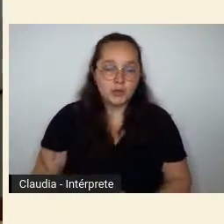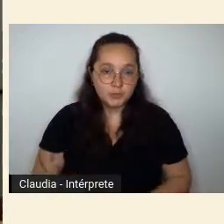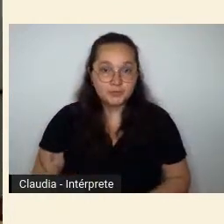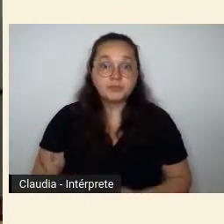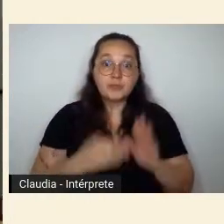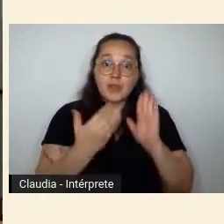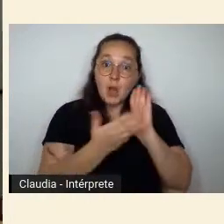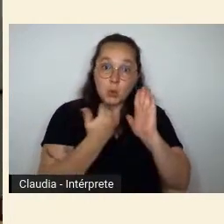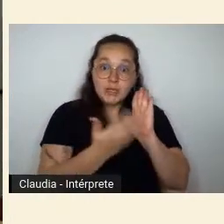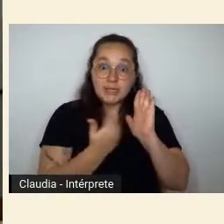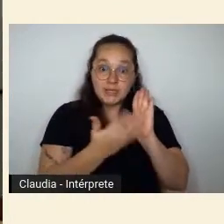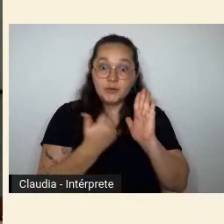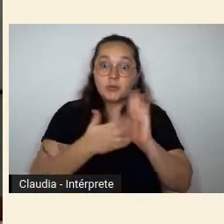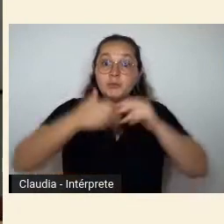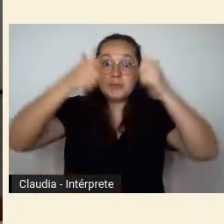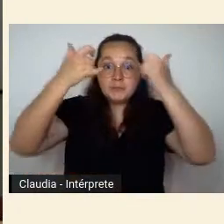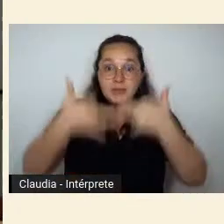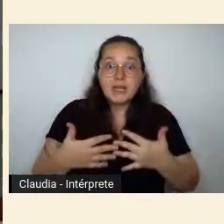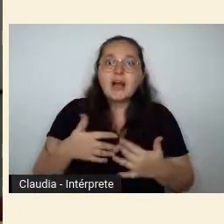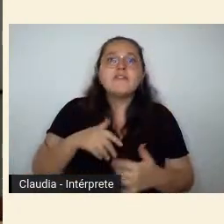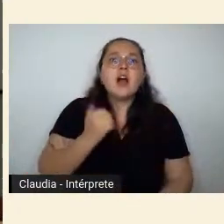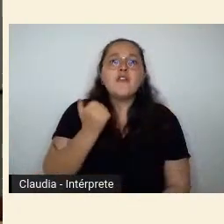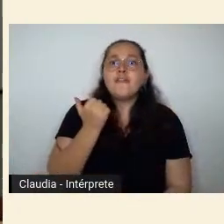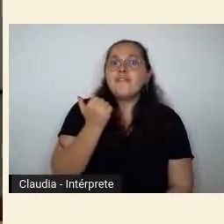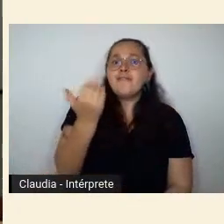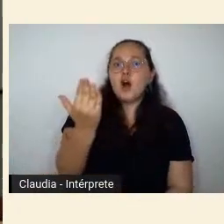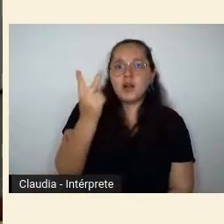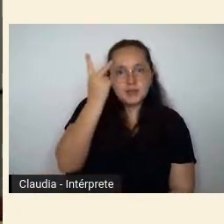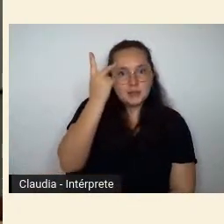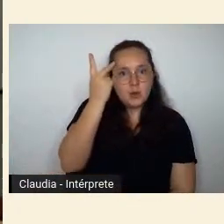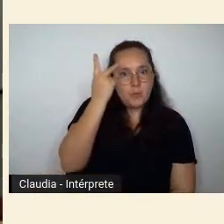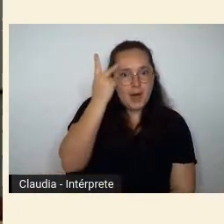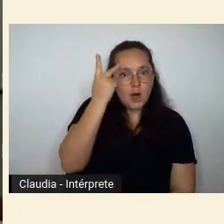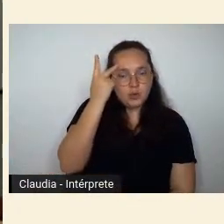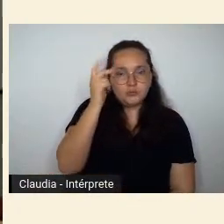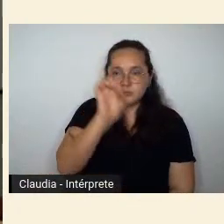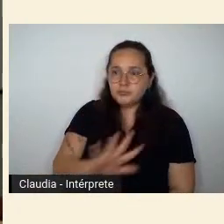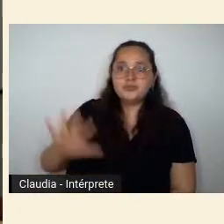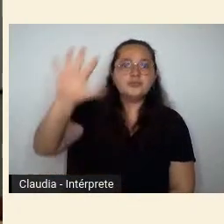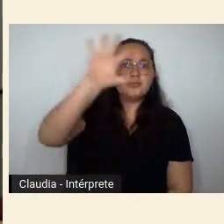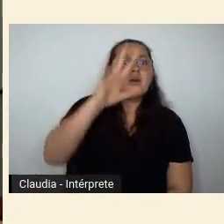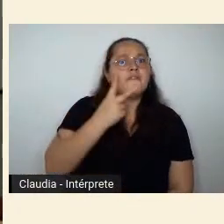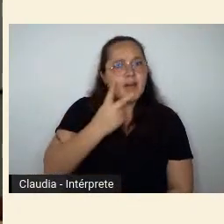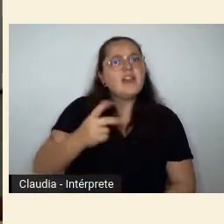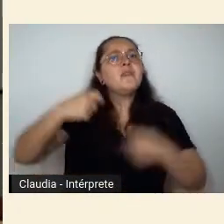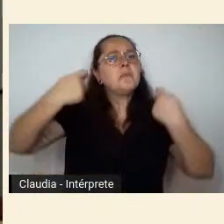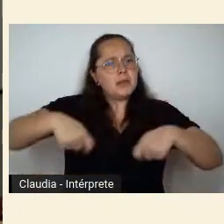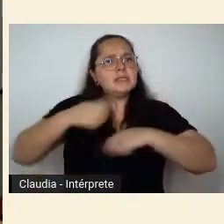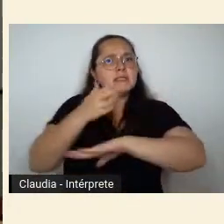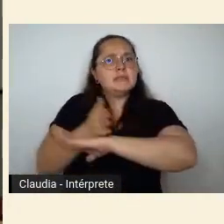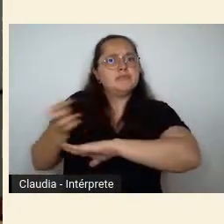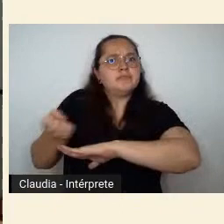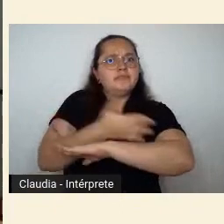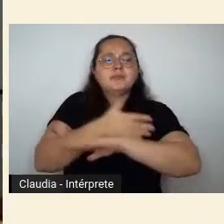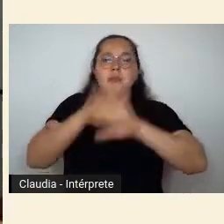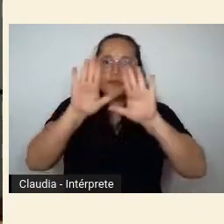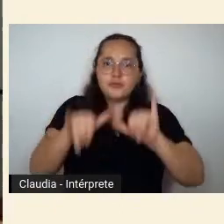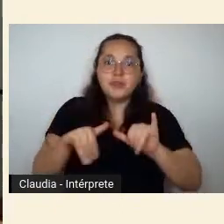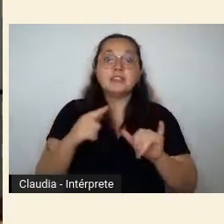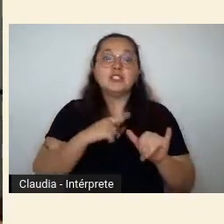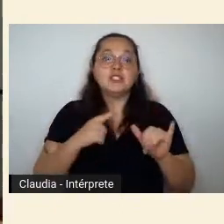diversos intelectuais fora de São Paulo que proclamavam sem medo o fim do modernismo eram nomes ligados a revistas como a